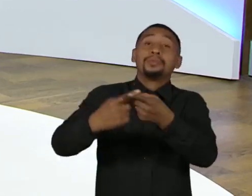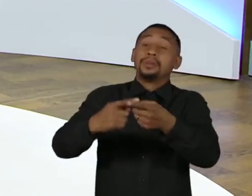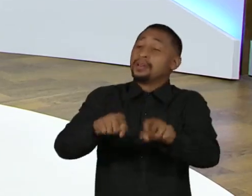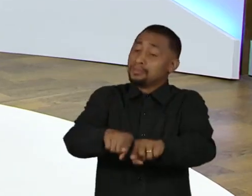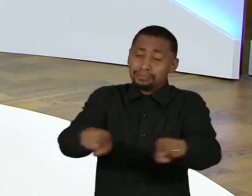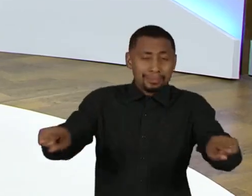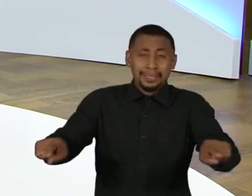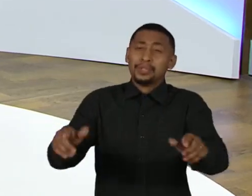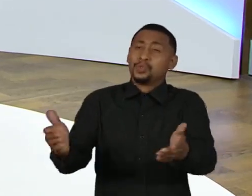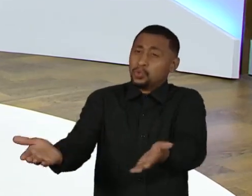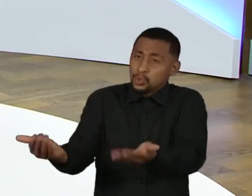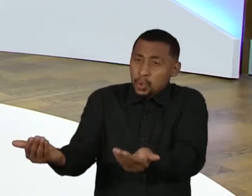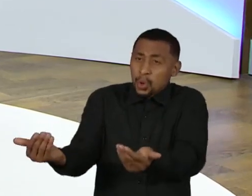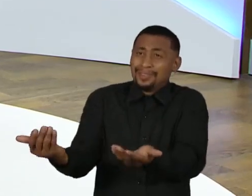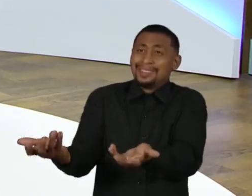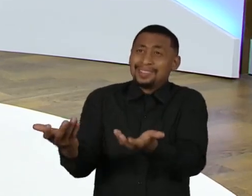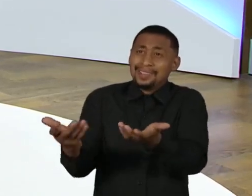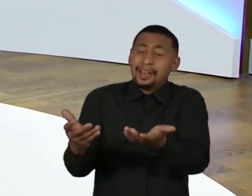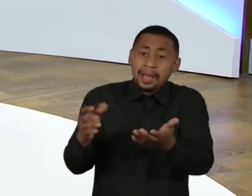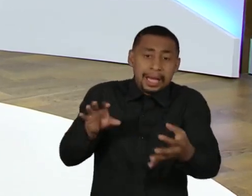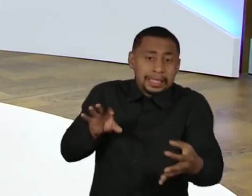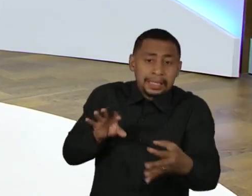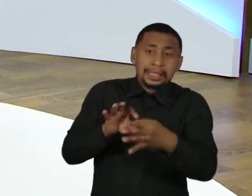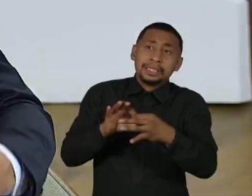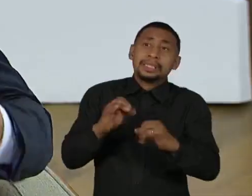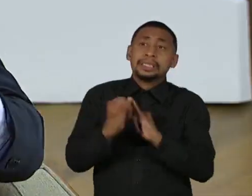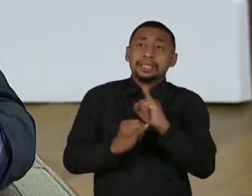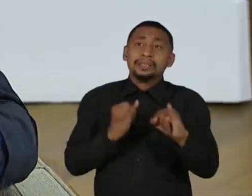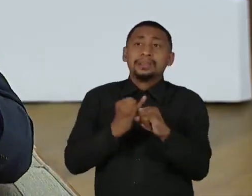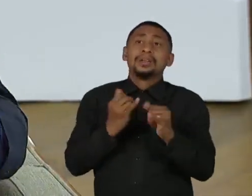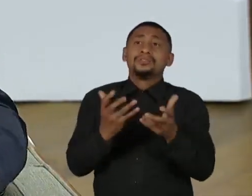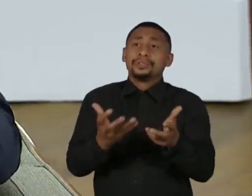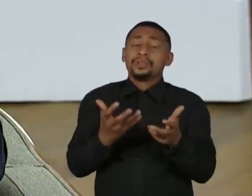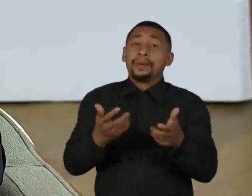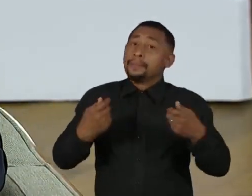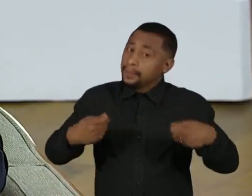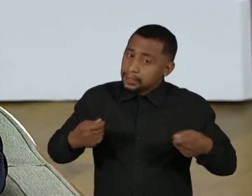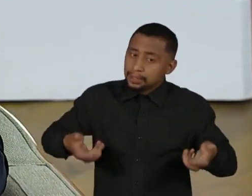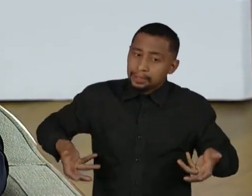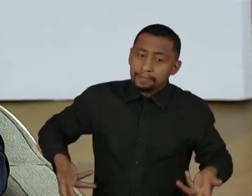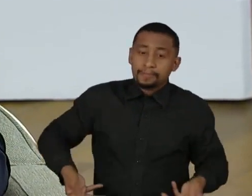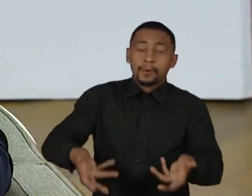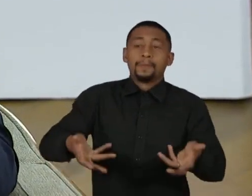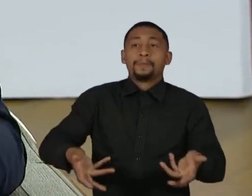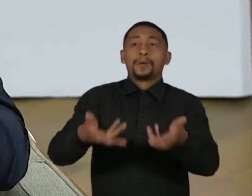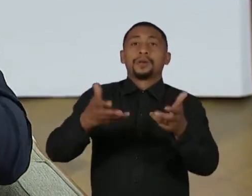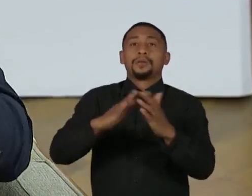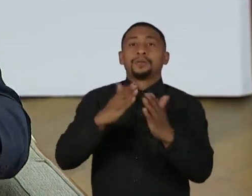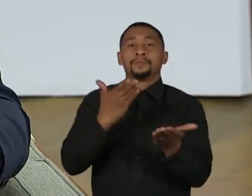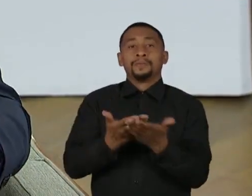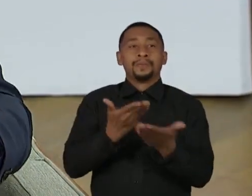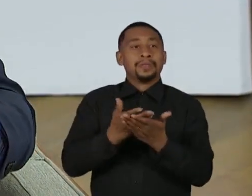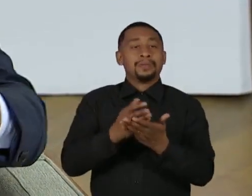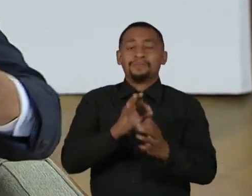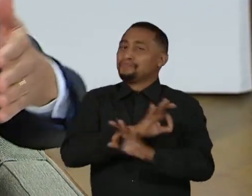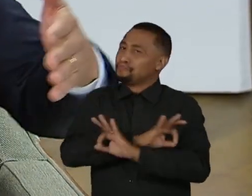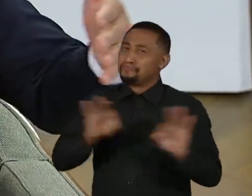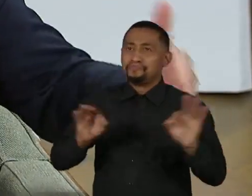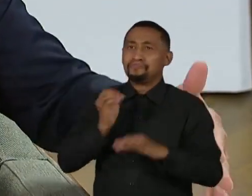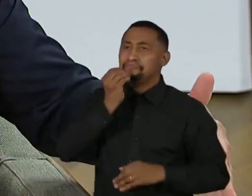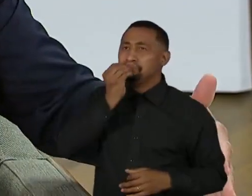complementar o seu aprendizado. Então, gente tem que ter políticas que possam estimular com boas escolas. E, por exemplo,